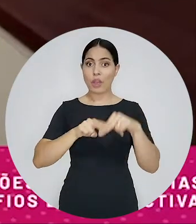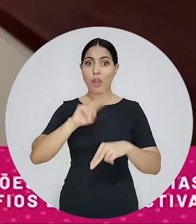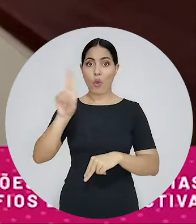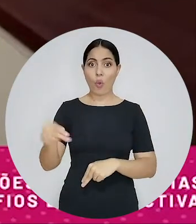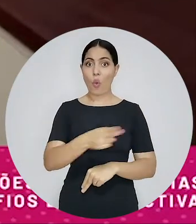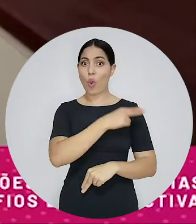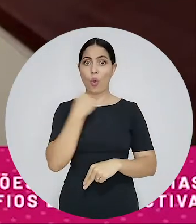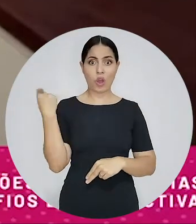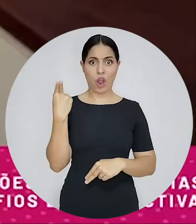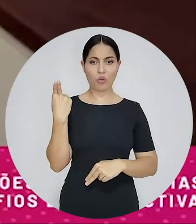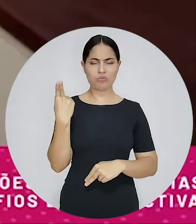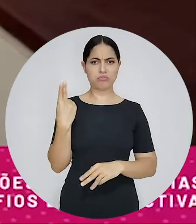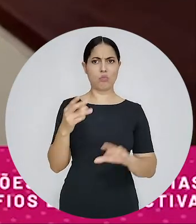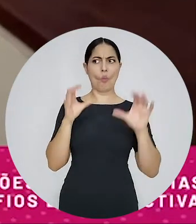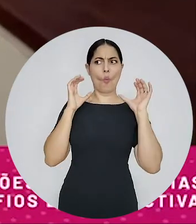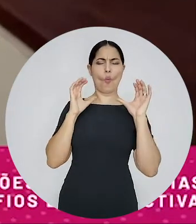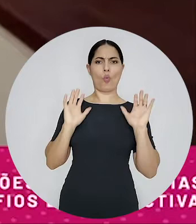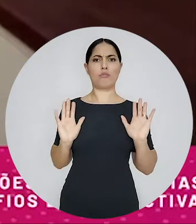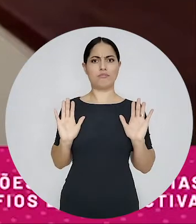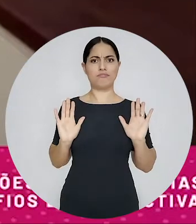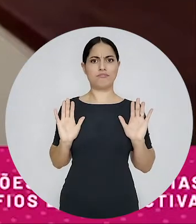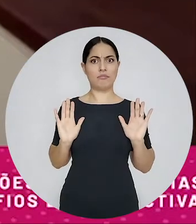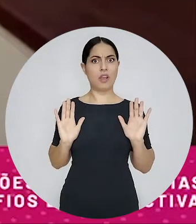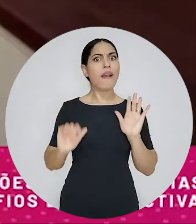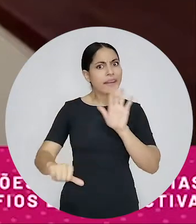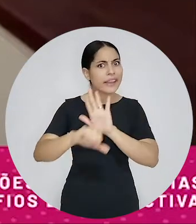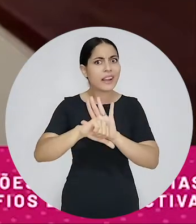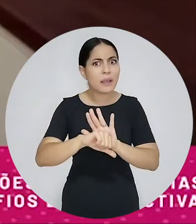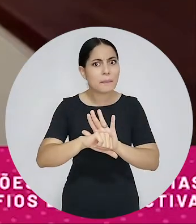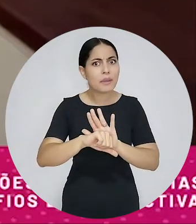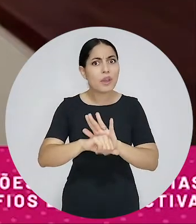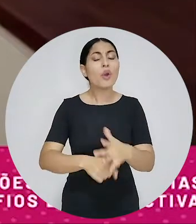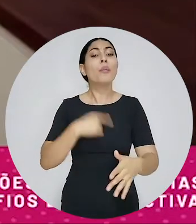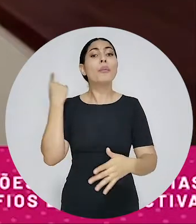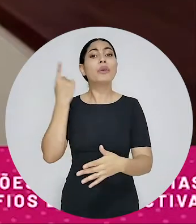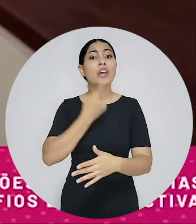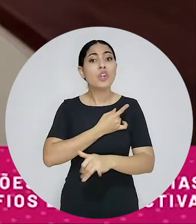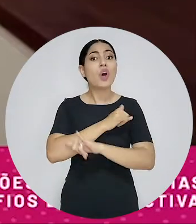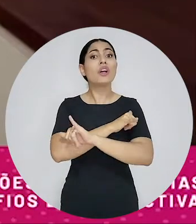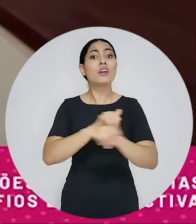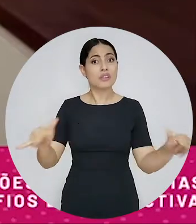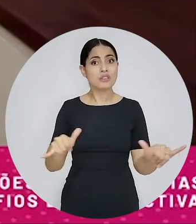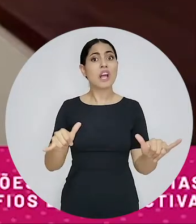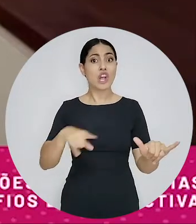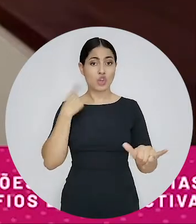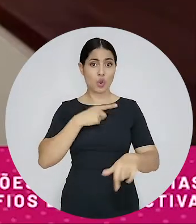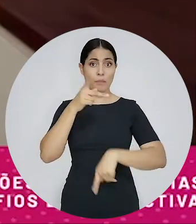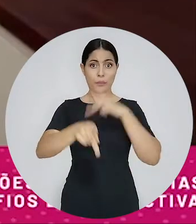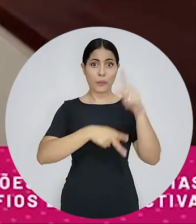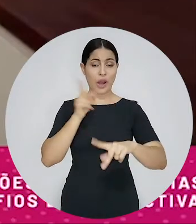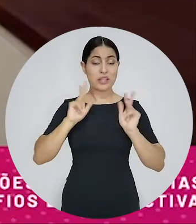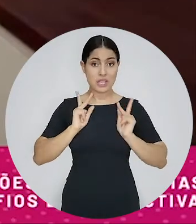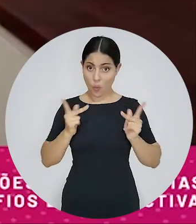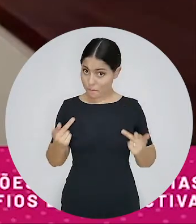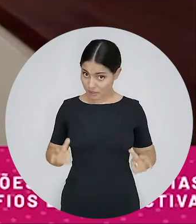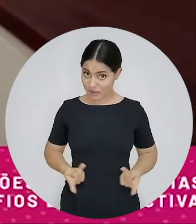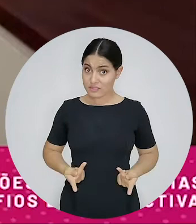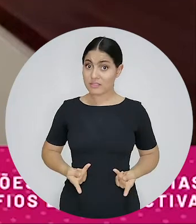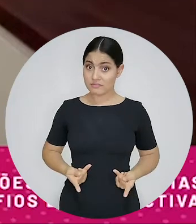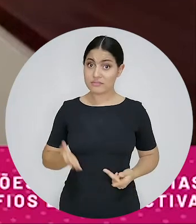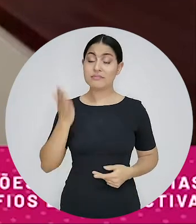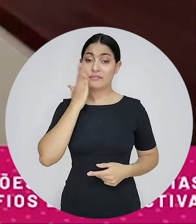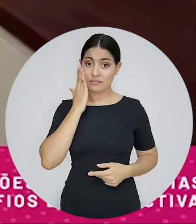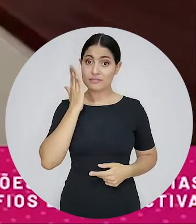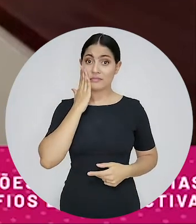o holocausto é criminalização de um conteúdo específico, veja. Porque nós chegamos à conclusão de que, como humanidade,